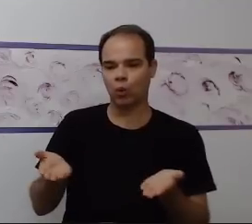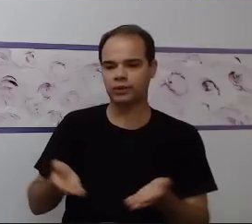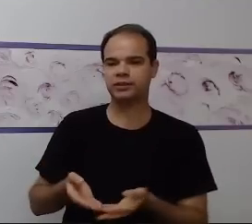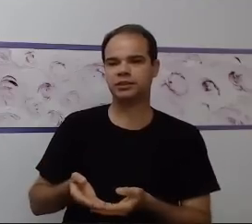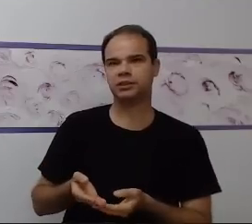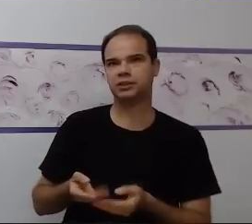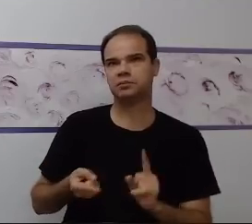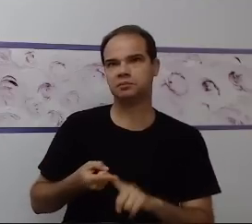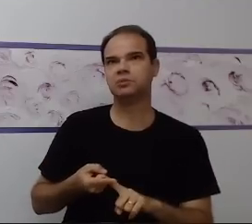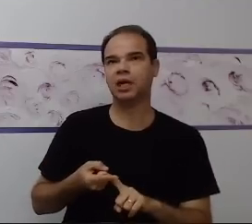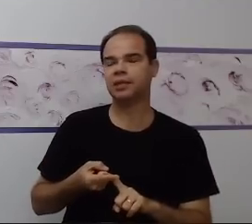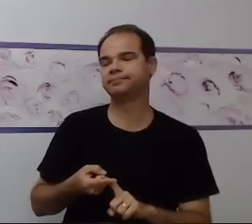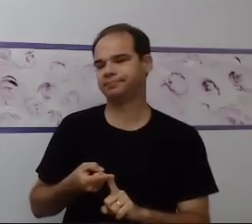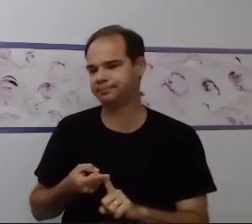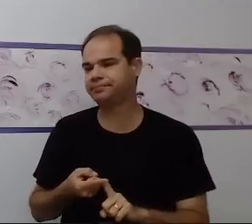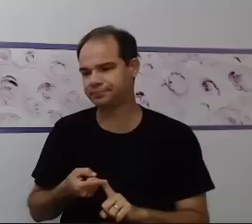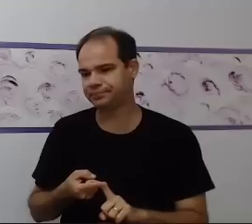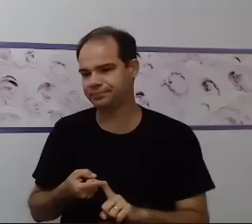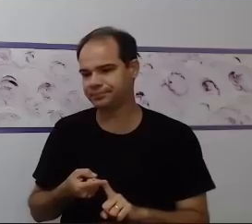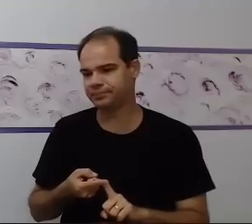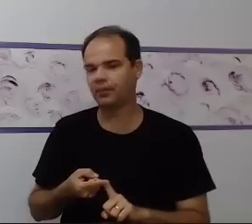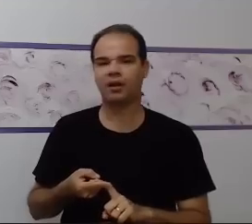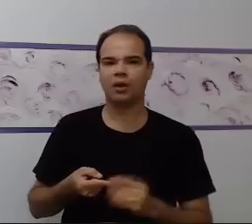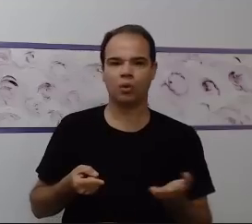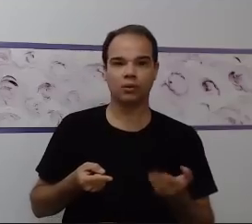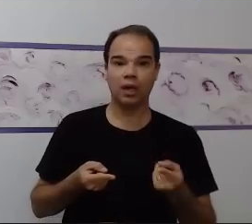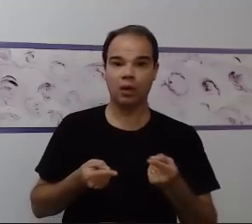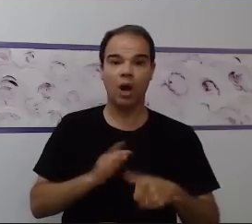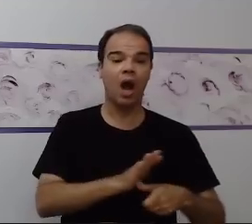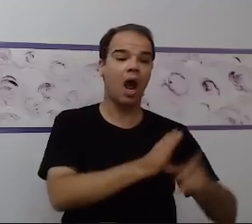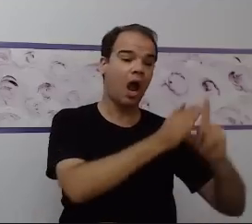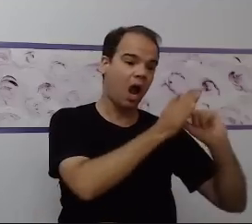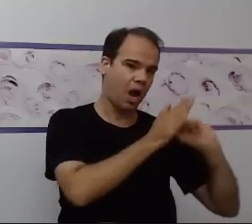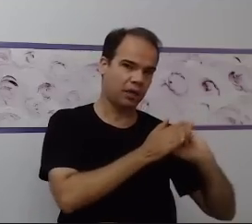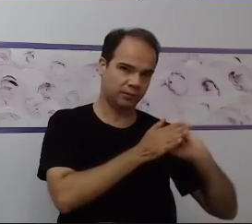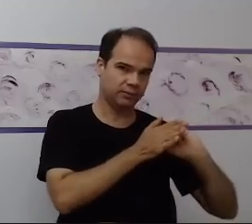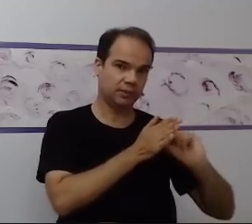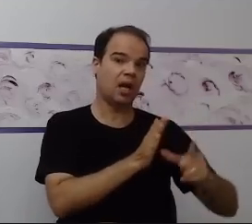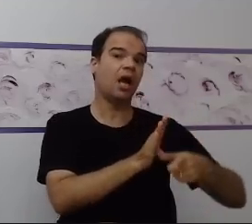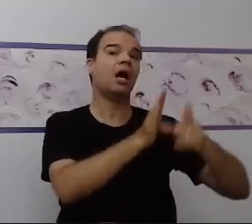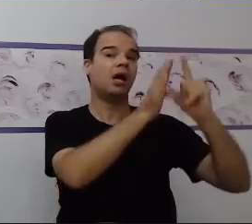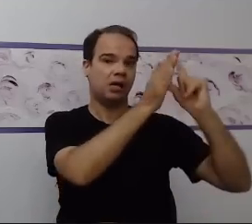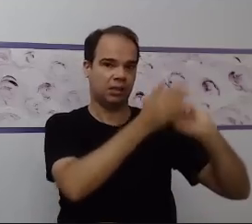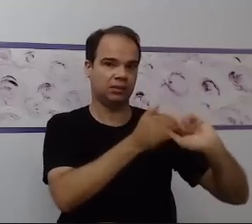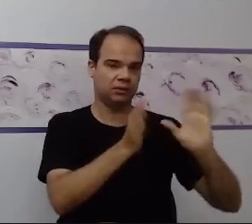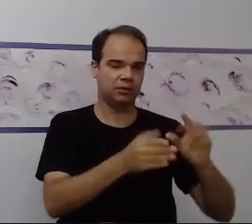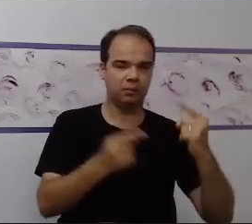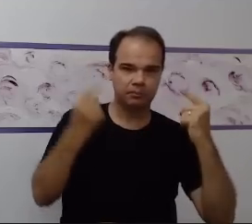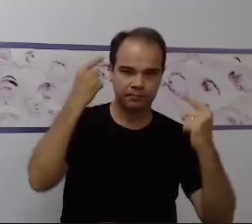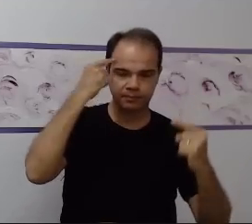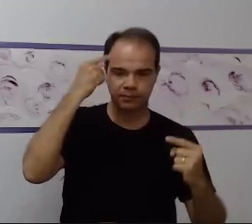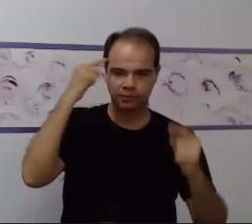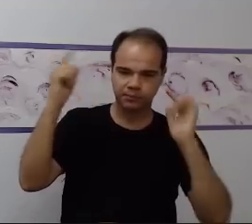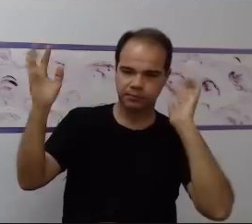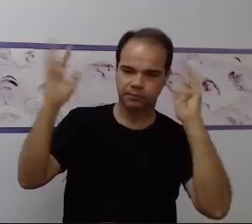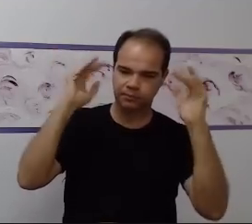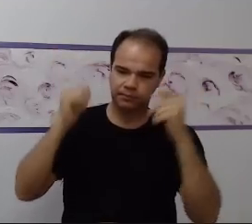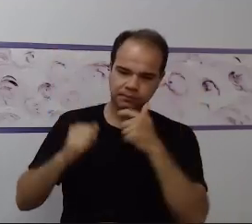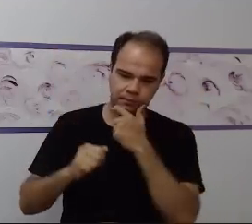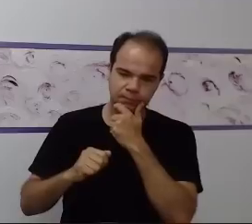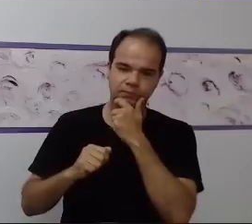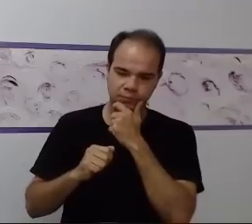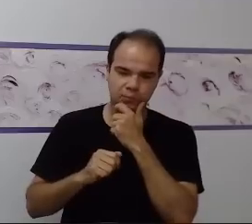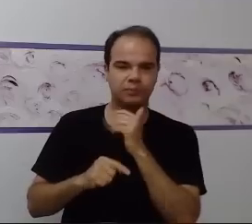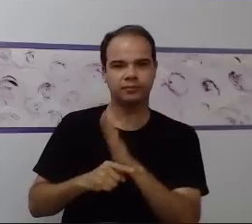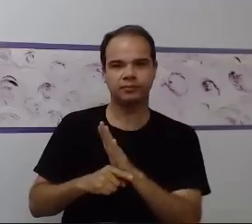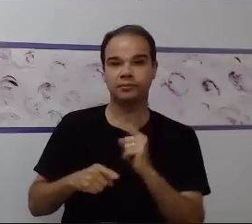Eu vou fazer com que ele tenha aversão ao bolo. E aí, eu gero um comportamento de esquiva. O que é um comportamento de